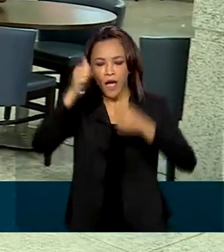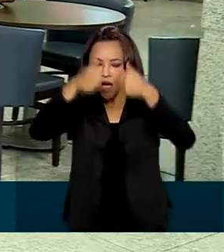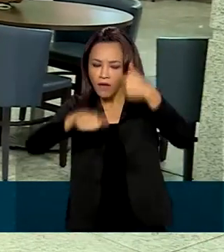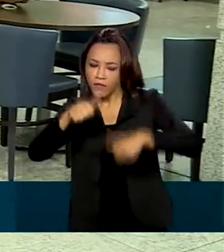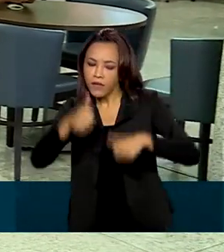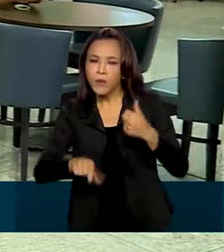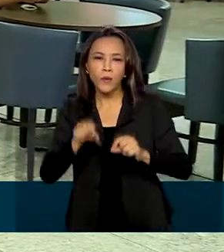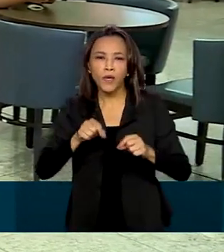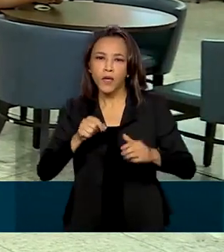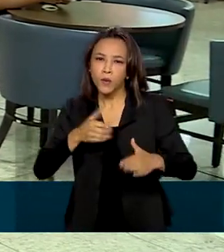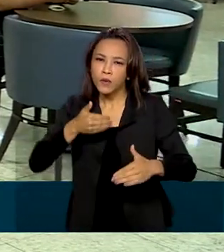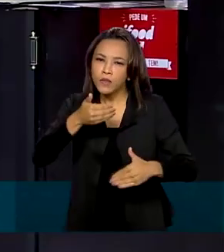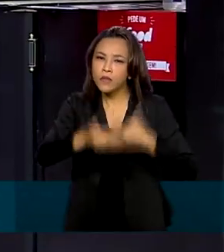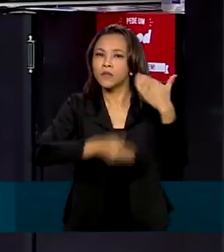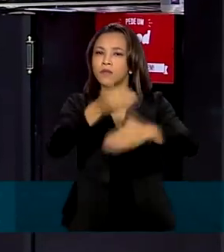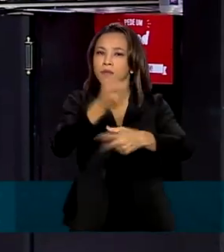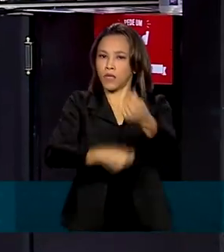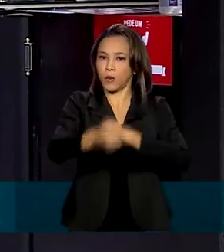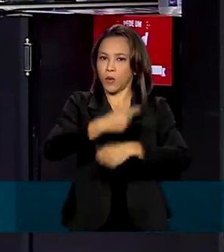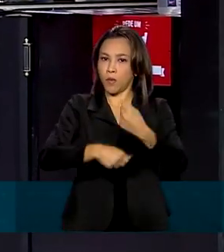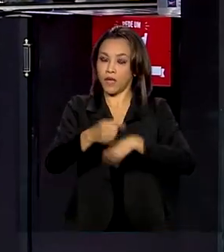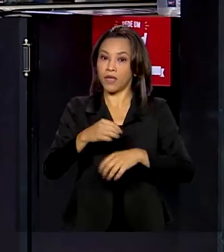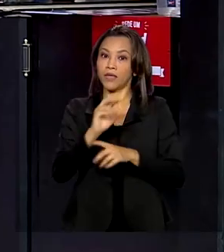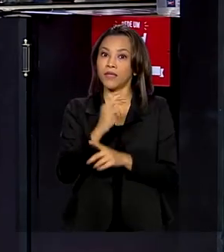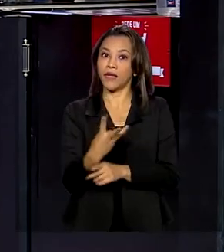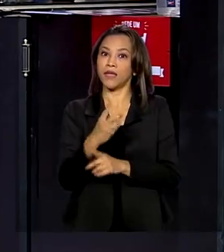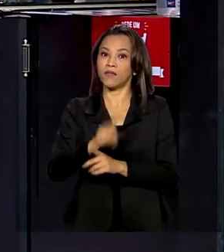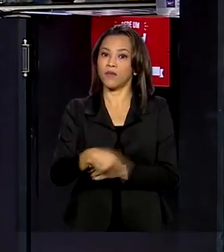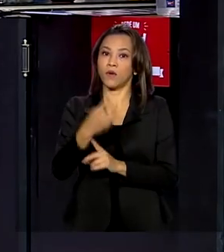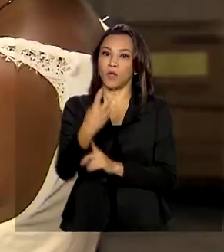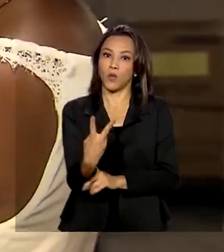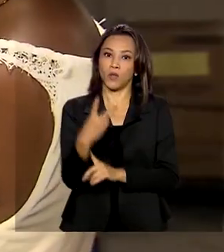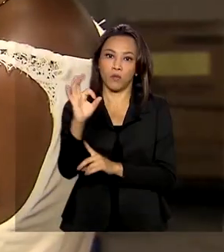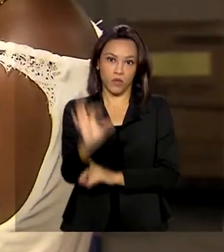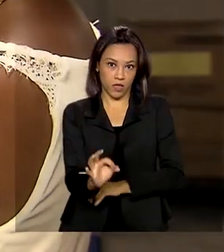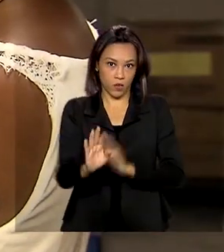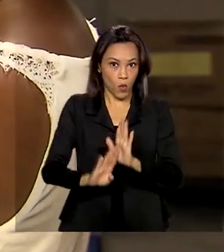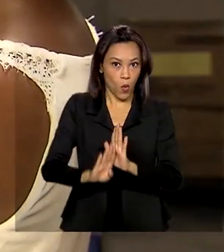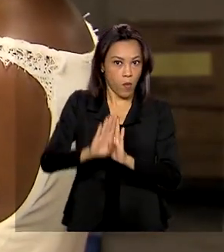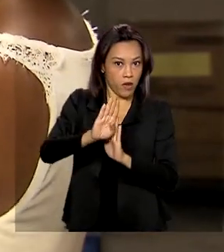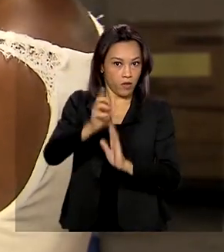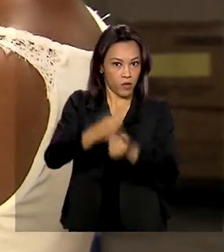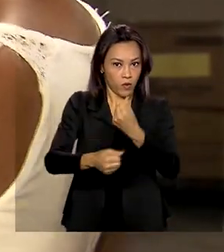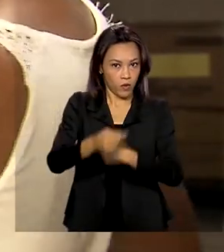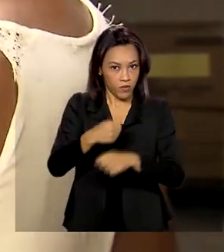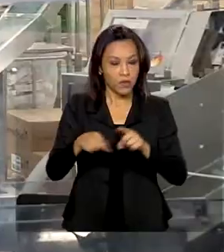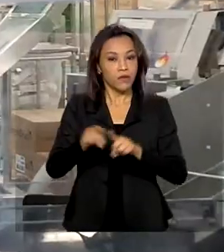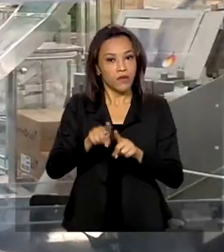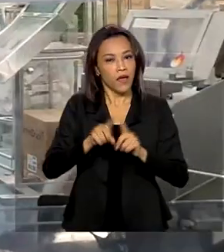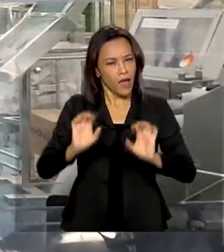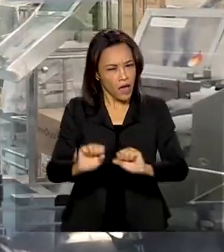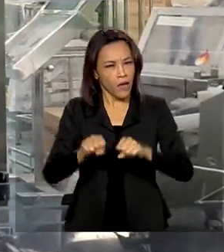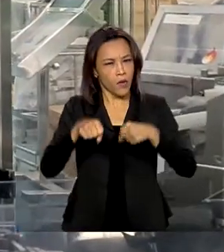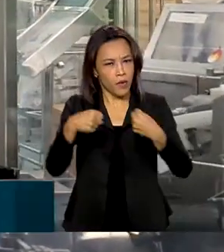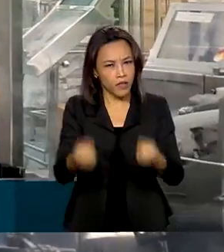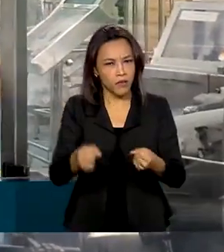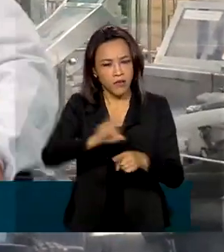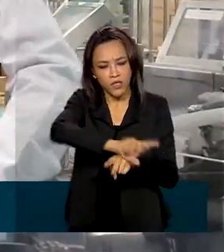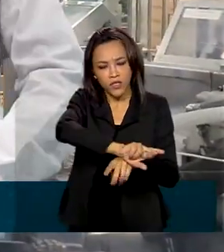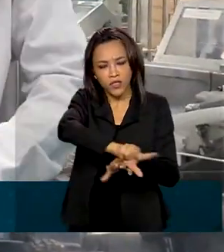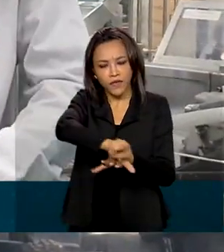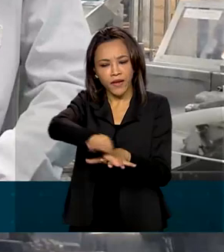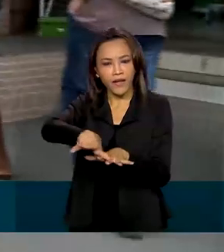crescimento da economia para o ano que vem para 3,2%, considerando a recuperação prevista nos diferentes